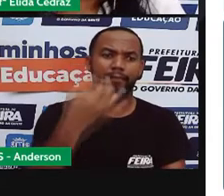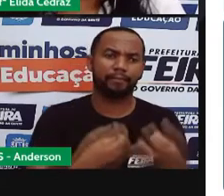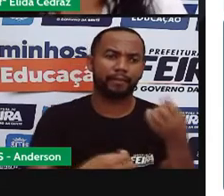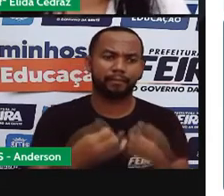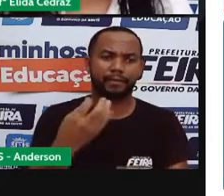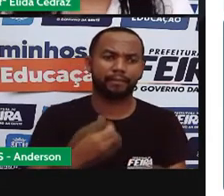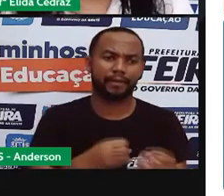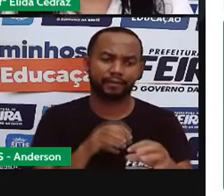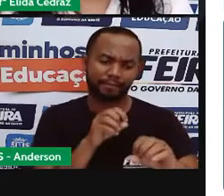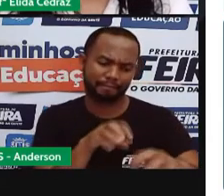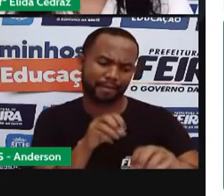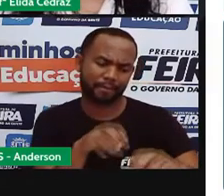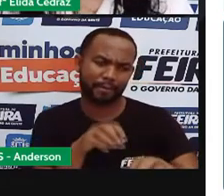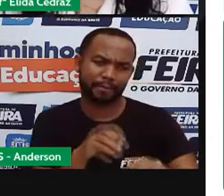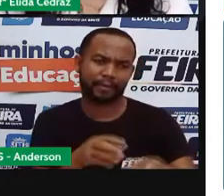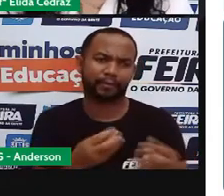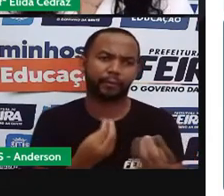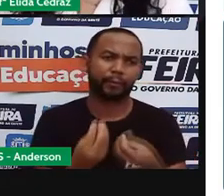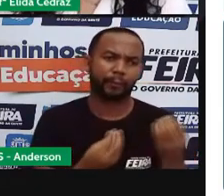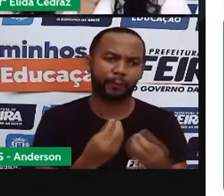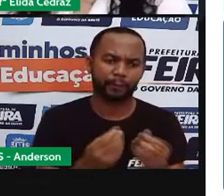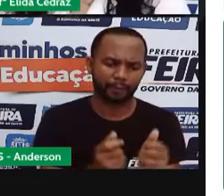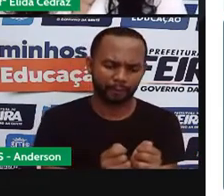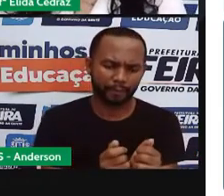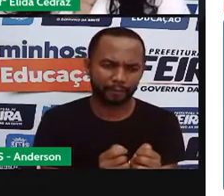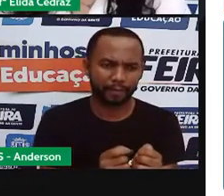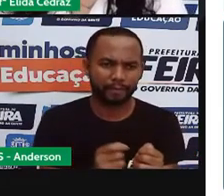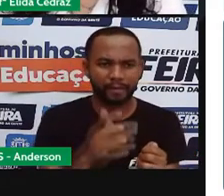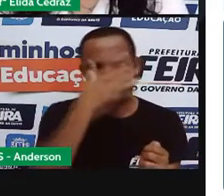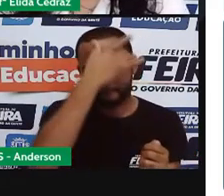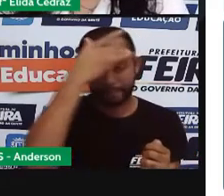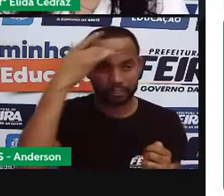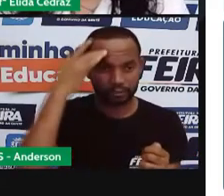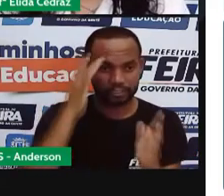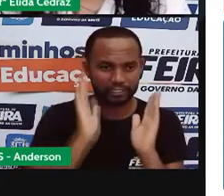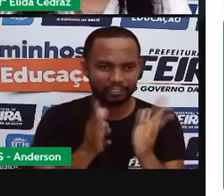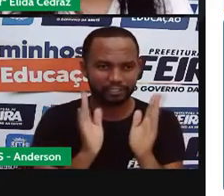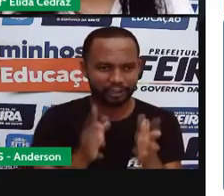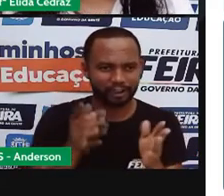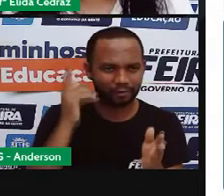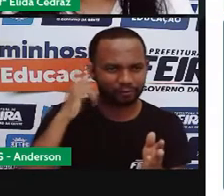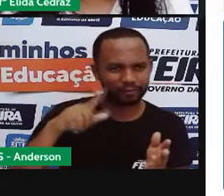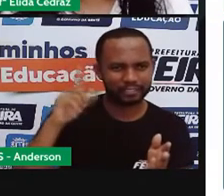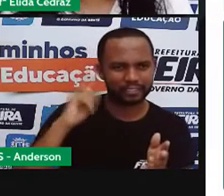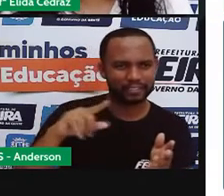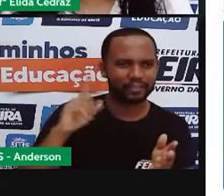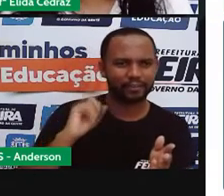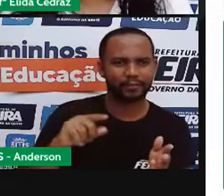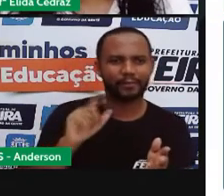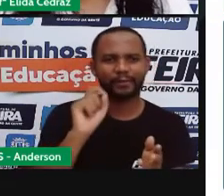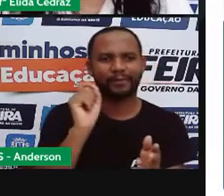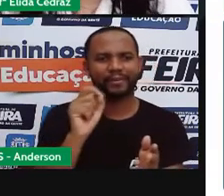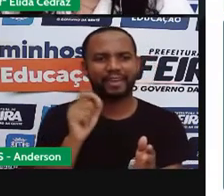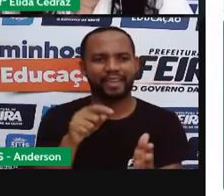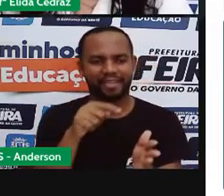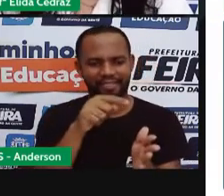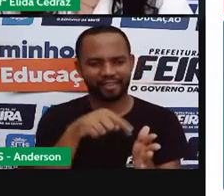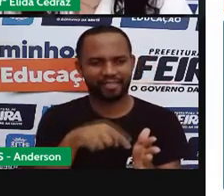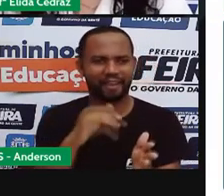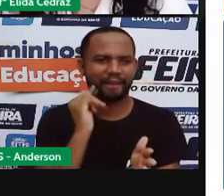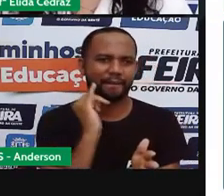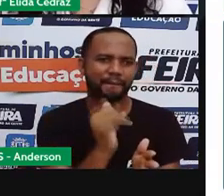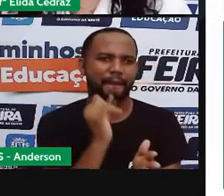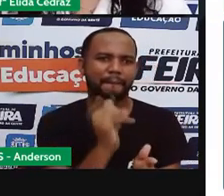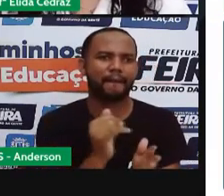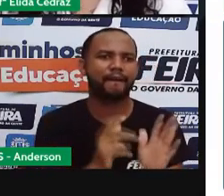manhas, não é verdade? Pessoas que já passaram por aquelas fases que são jogadores mais experientes e eles